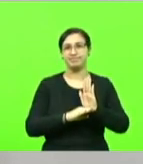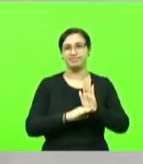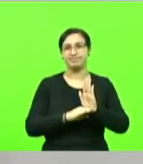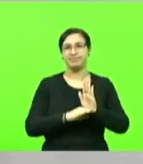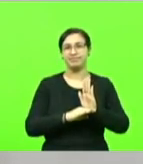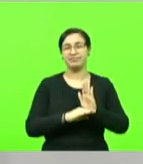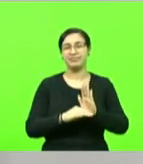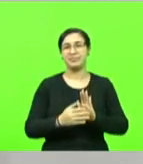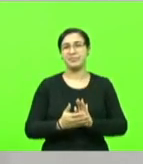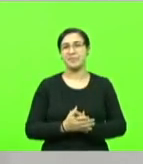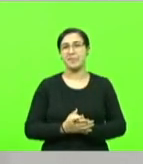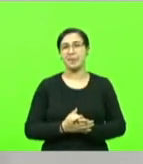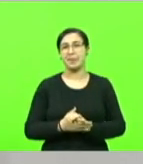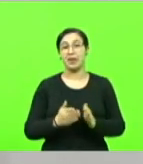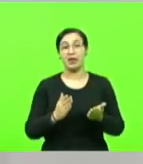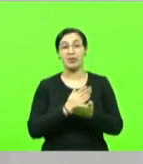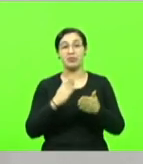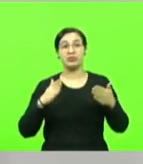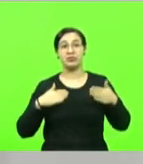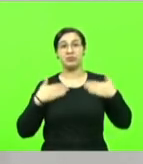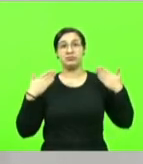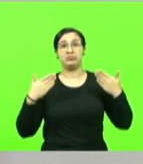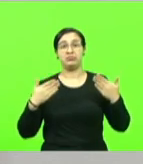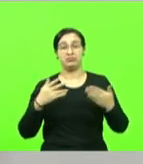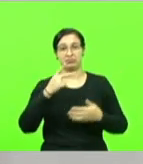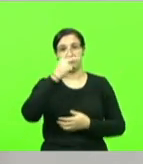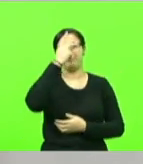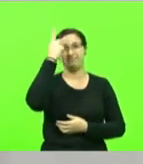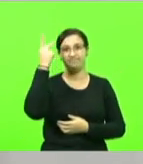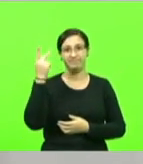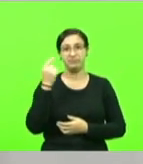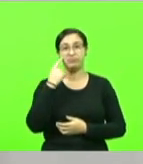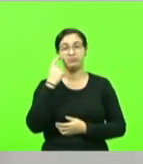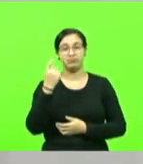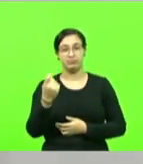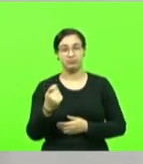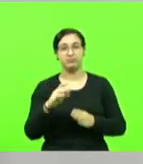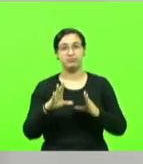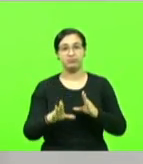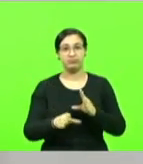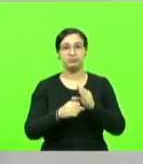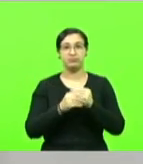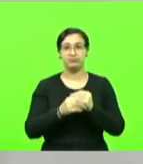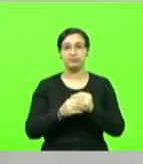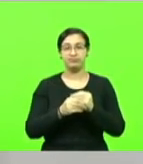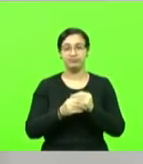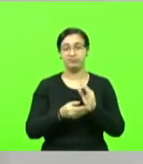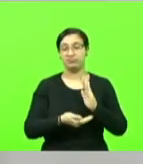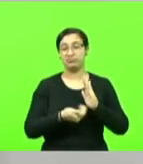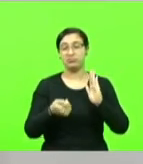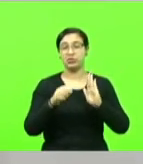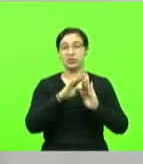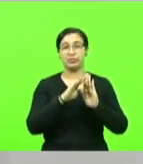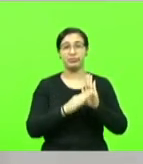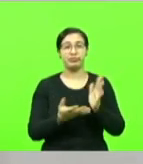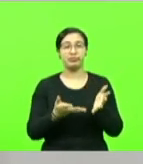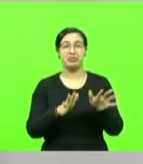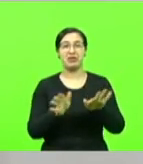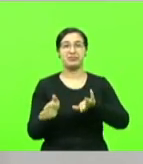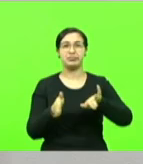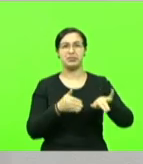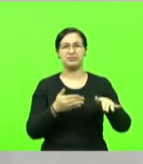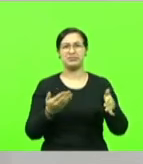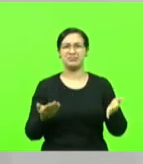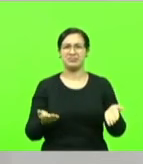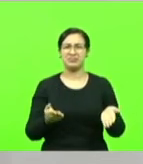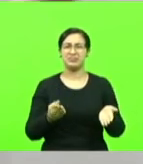pauta, assustando as pessoas interessadas na emenda, que vai tirar de pauta. Isso é uma sacanagem, uma falta